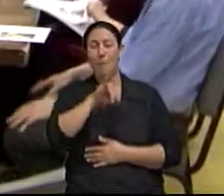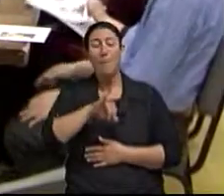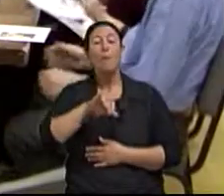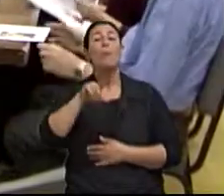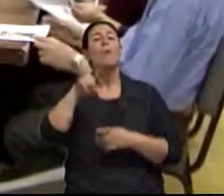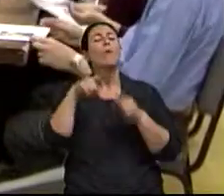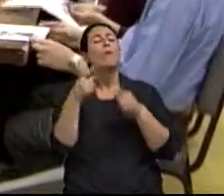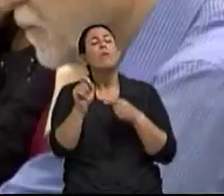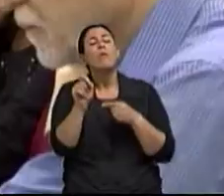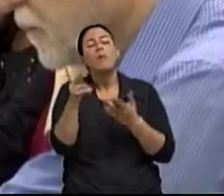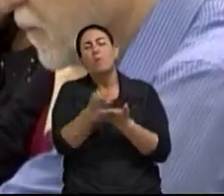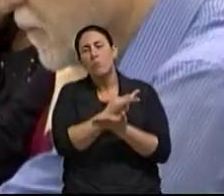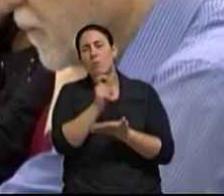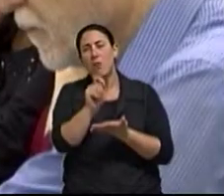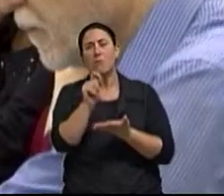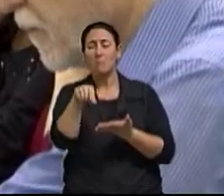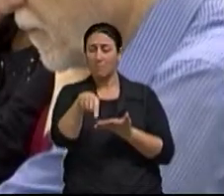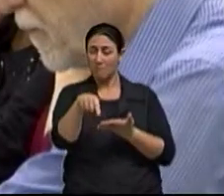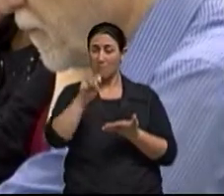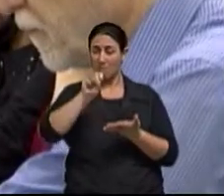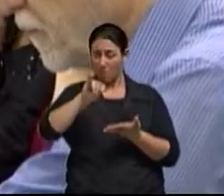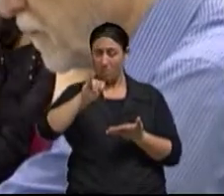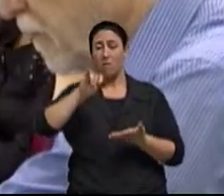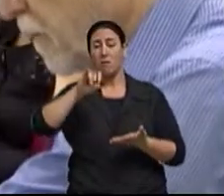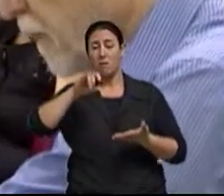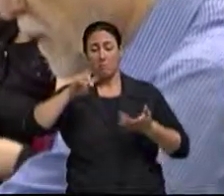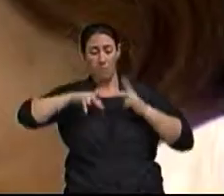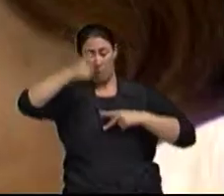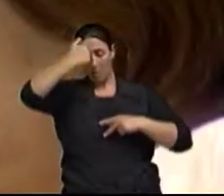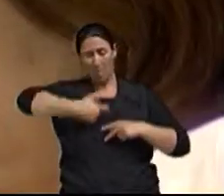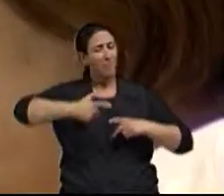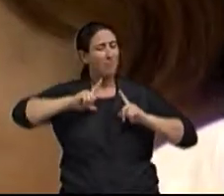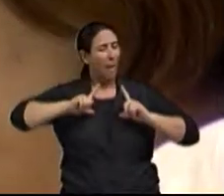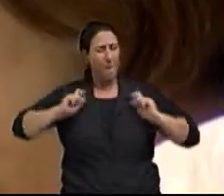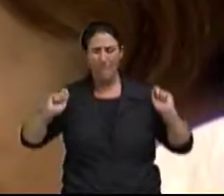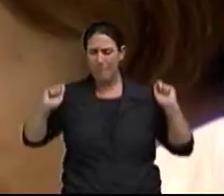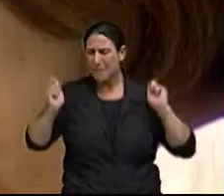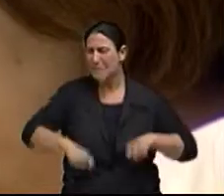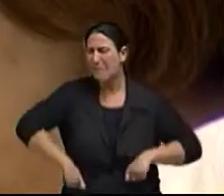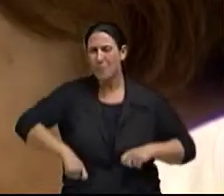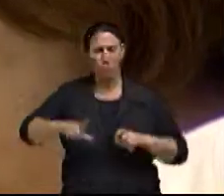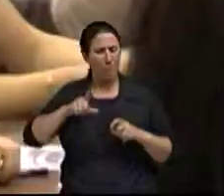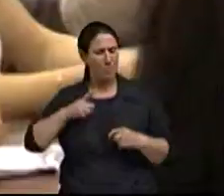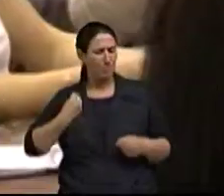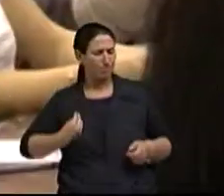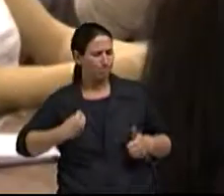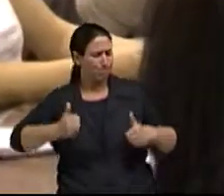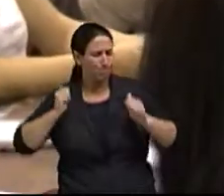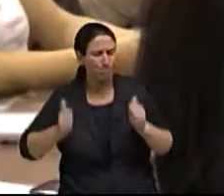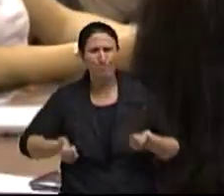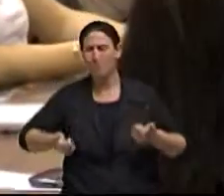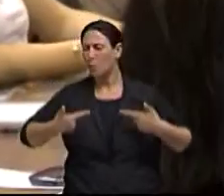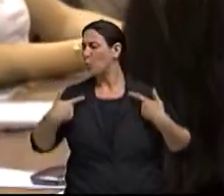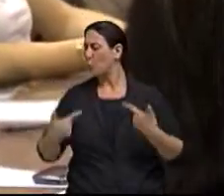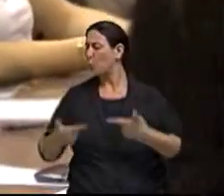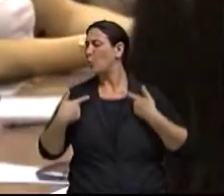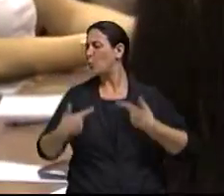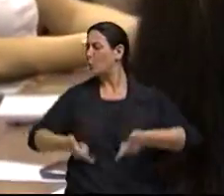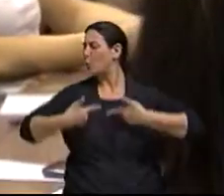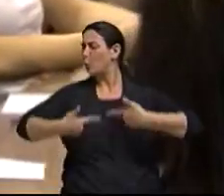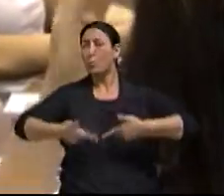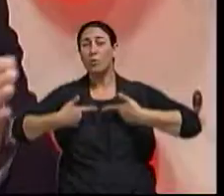das suas atividades, na sua capacidade, no seu credencialismo, na sua qualificação.